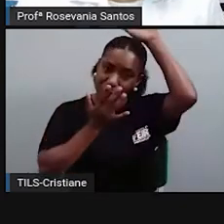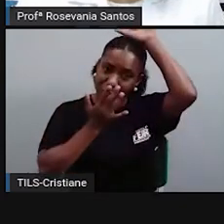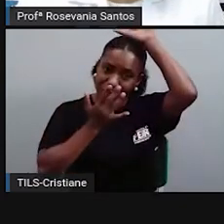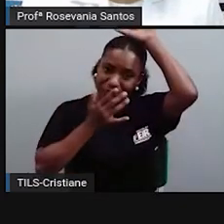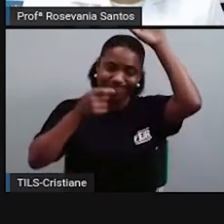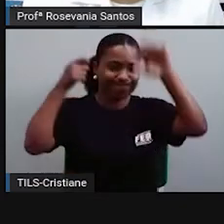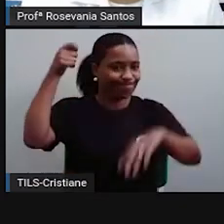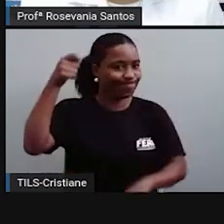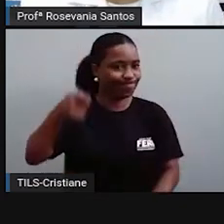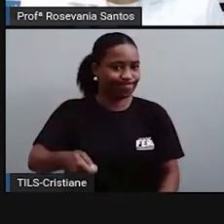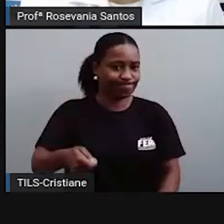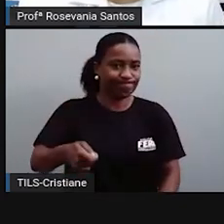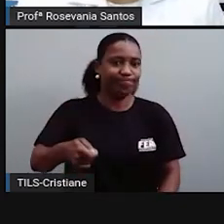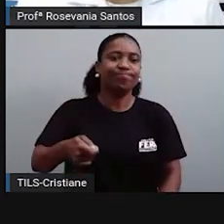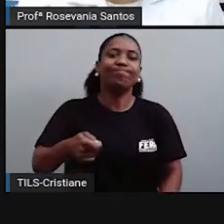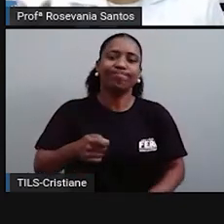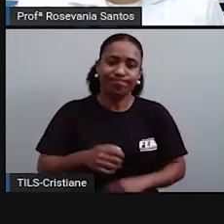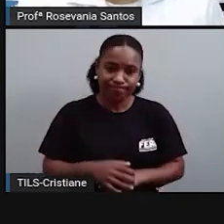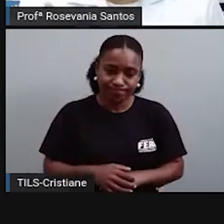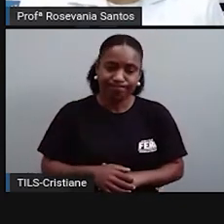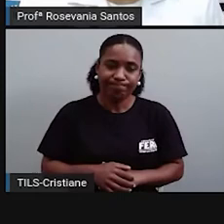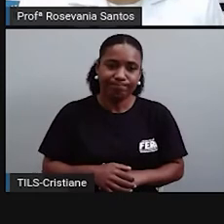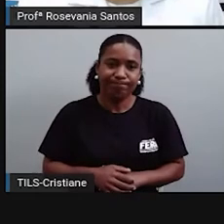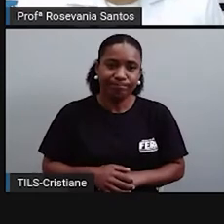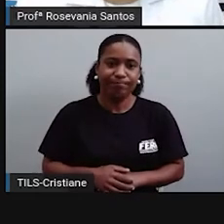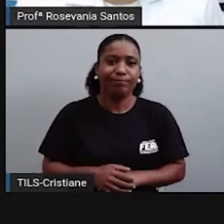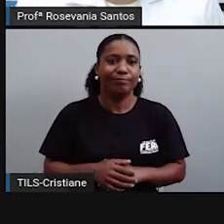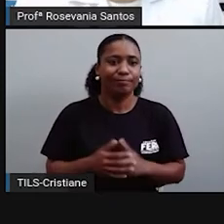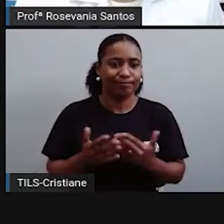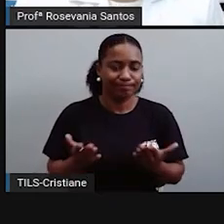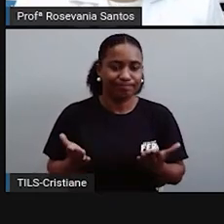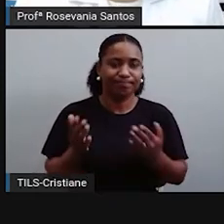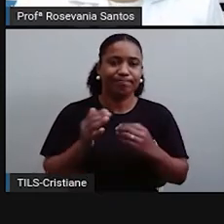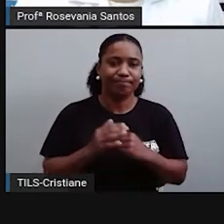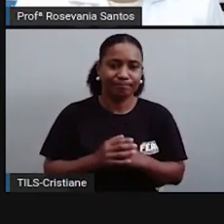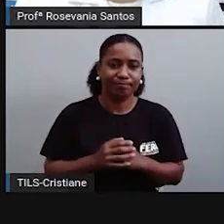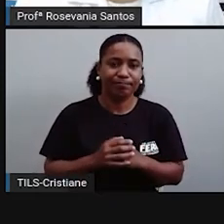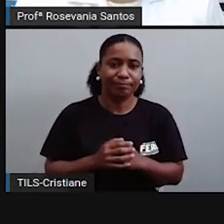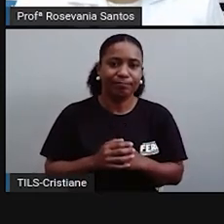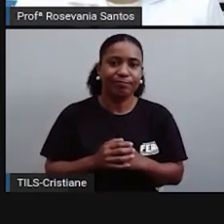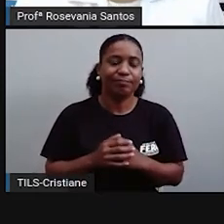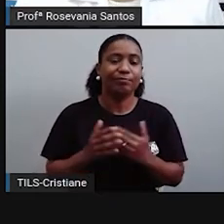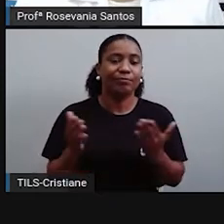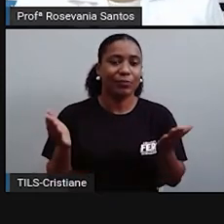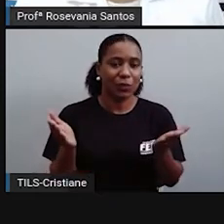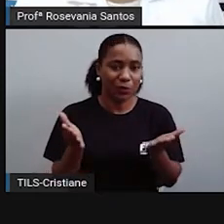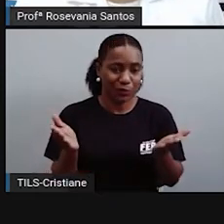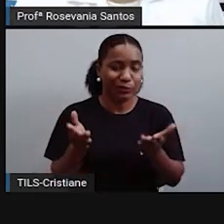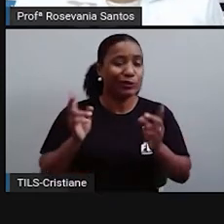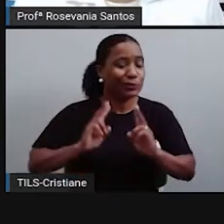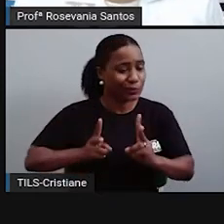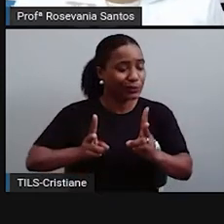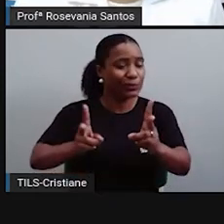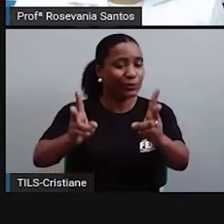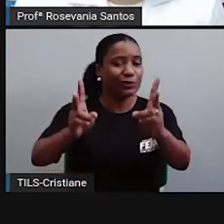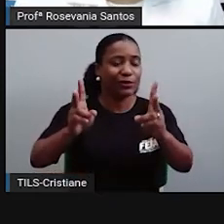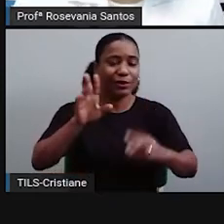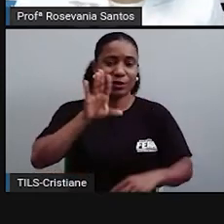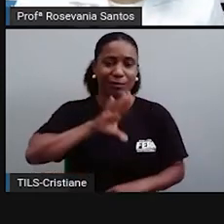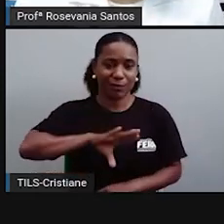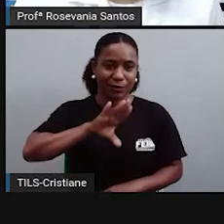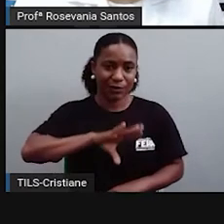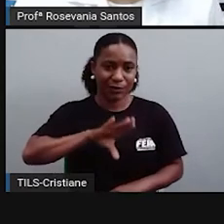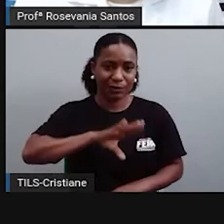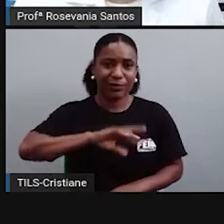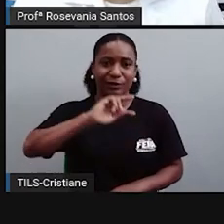o ataque da cultura que ele foi dando. E continua sendo ainda, porque até hoje a gente ainda, infelizmente, tira